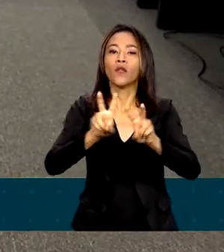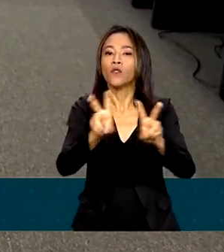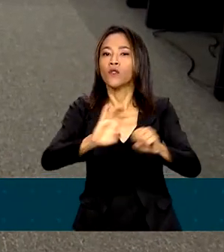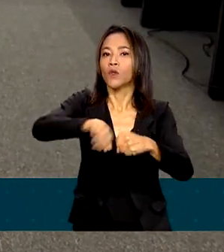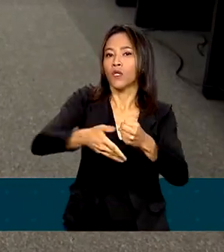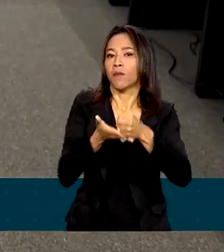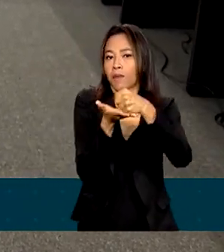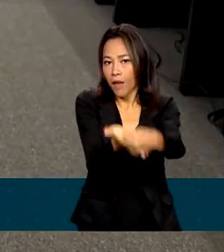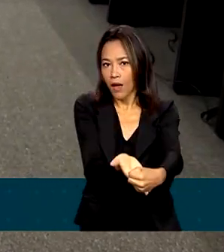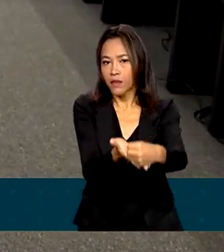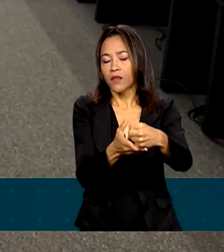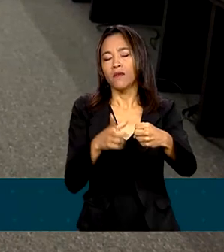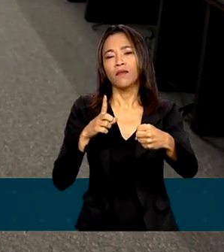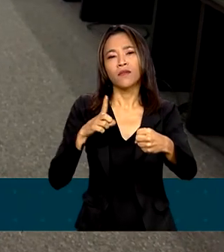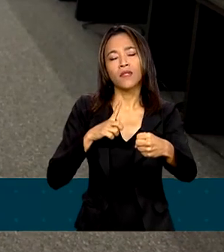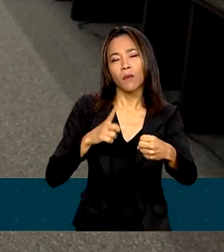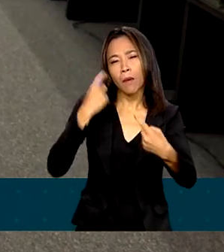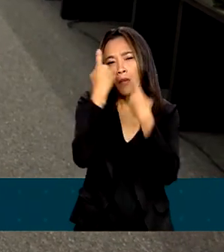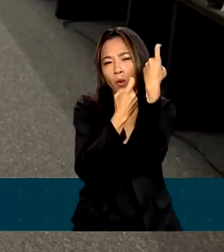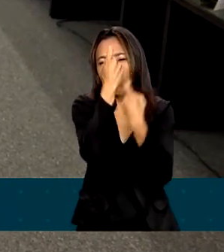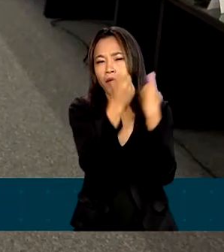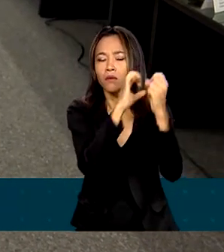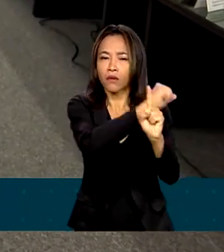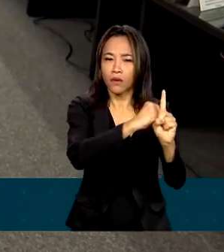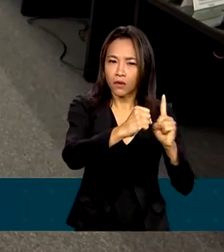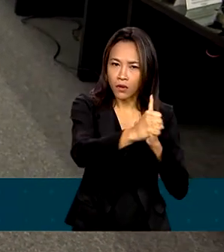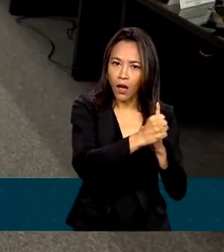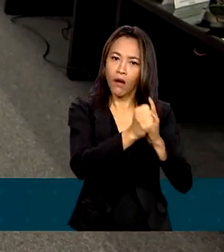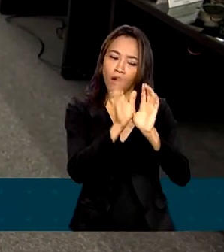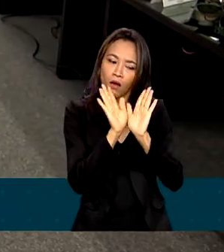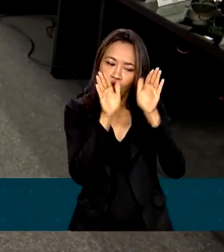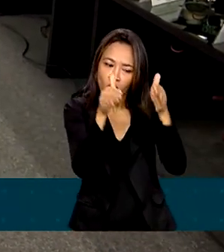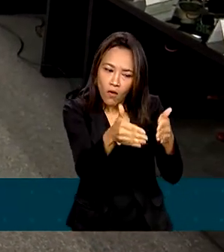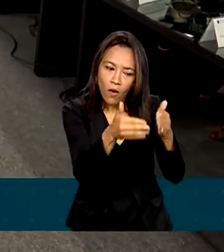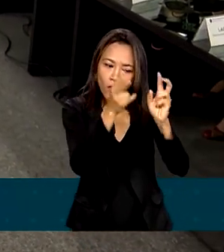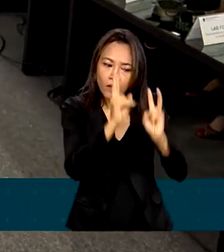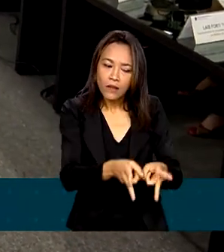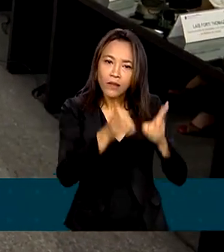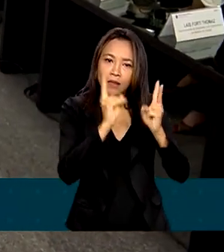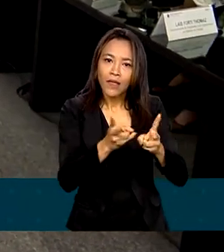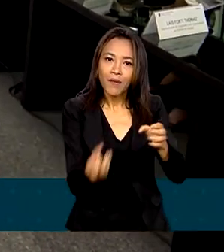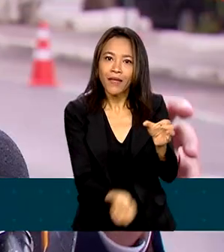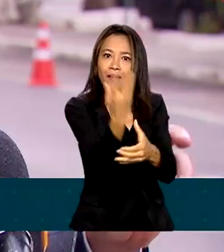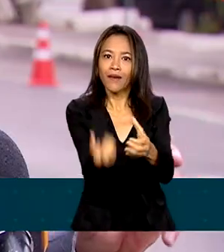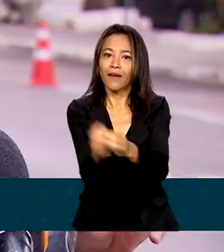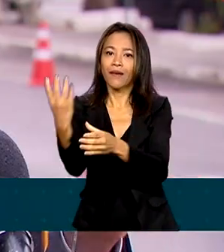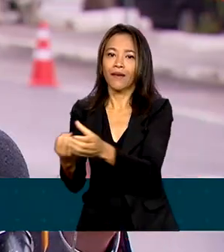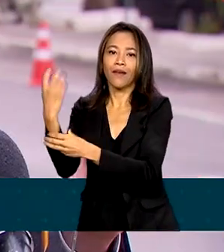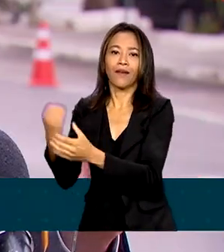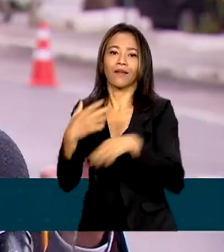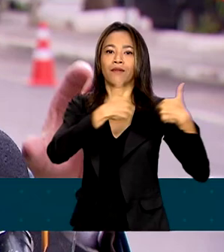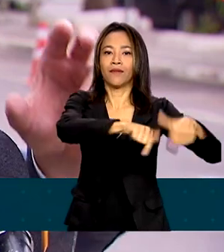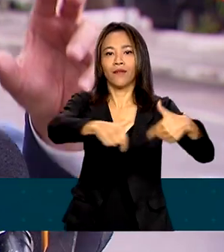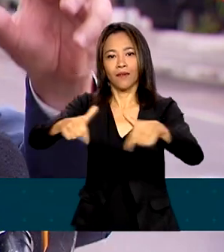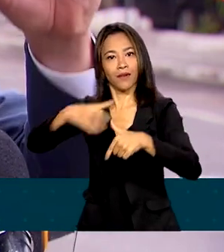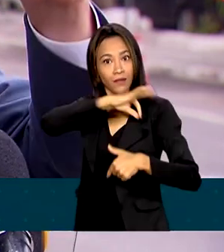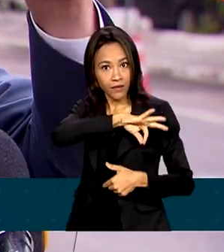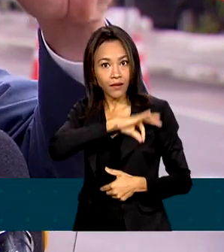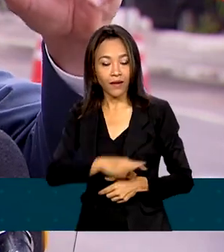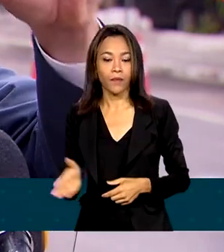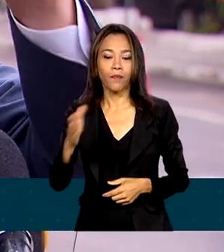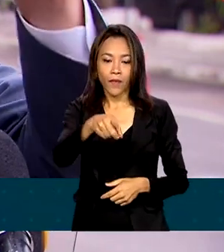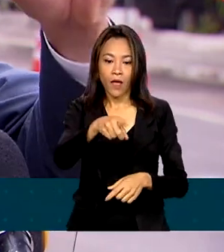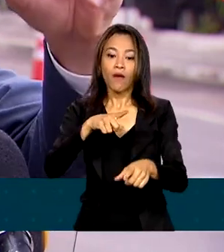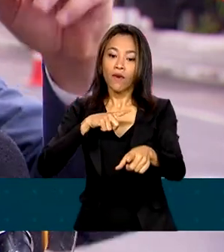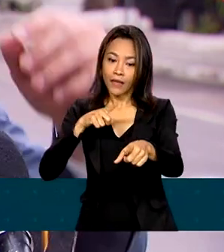garantia de preocupação social e com foco na geração de emprego e renda. Vai ter uma perspectiva de